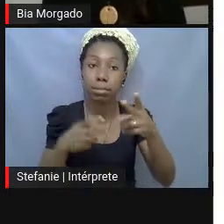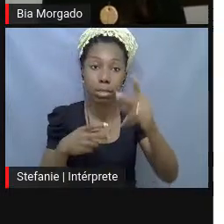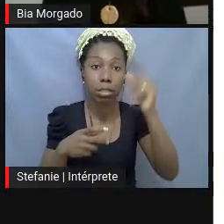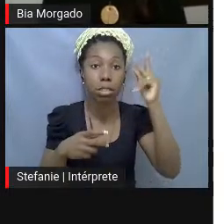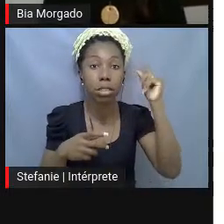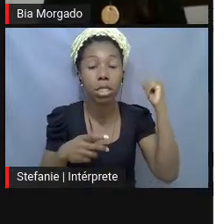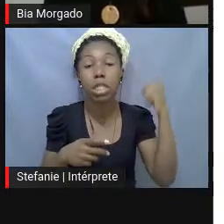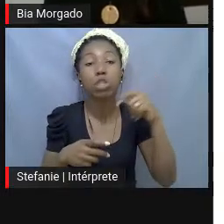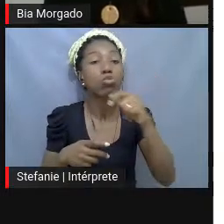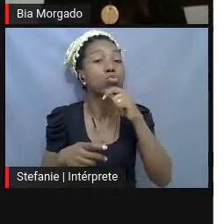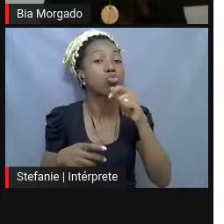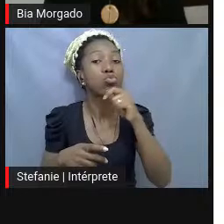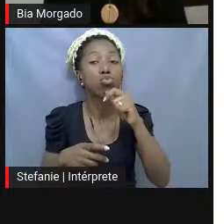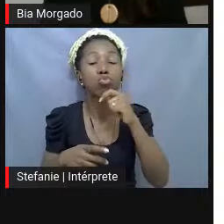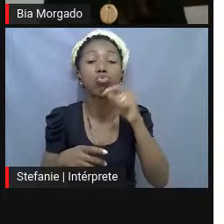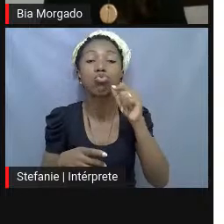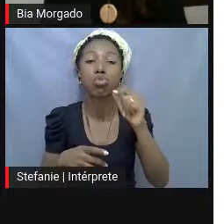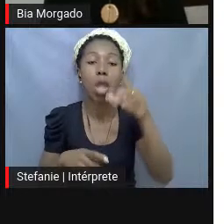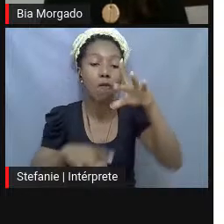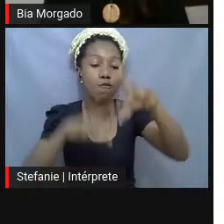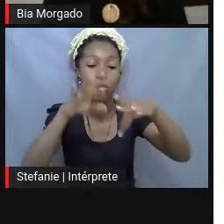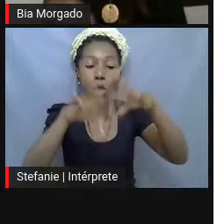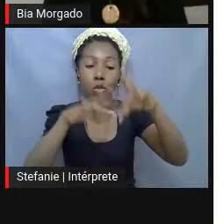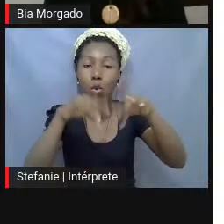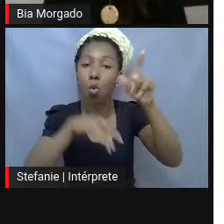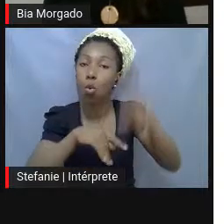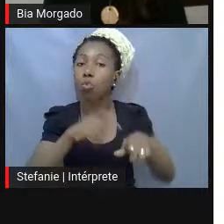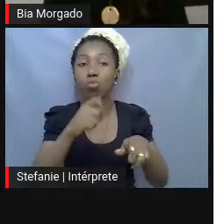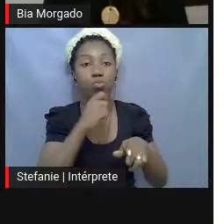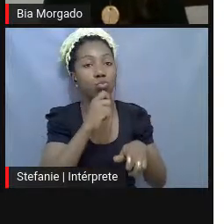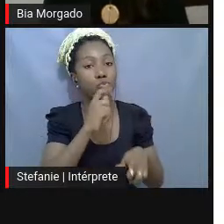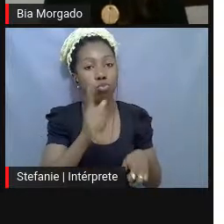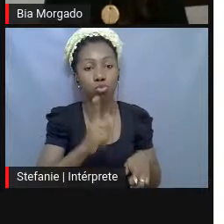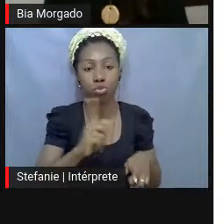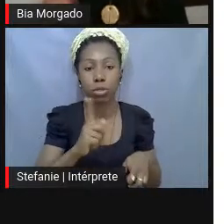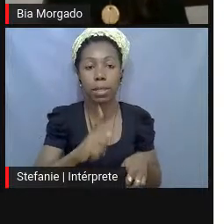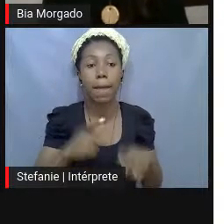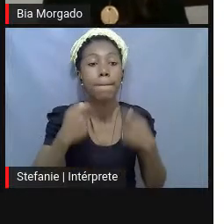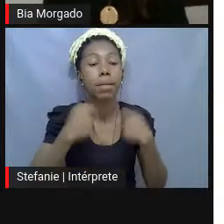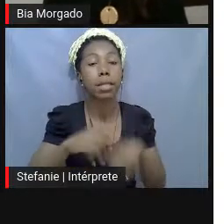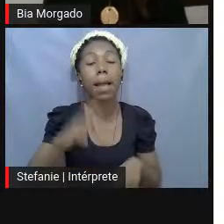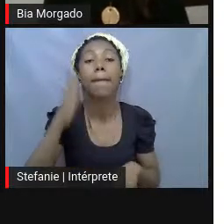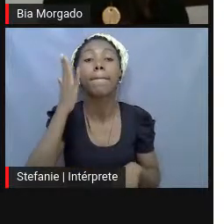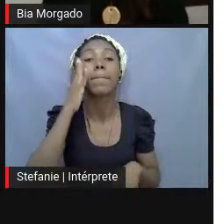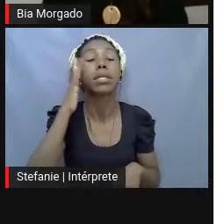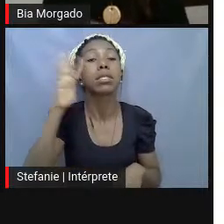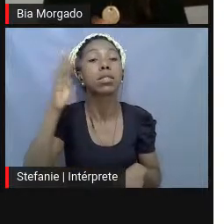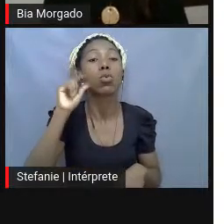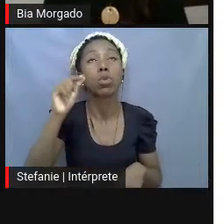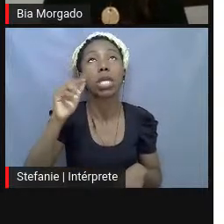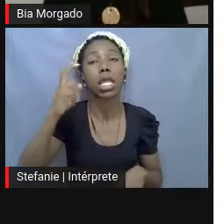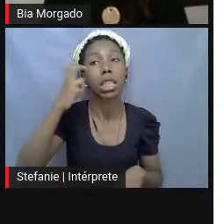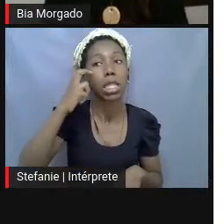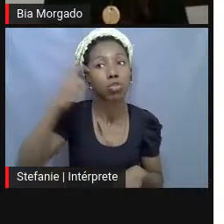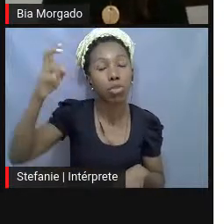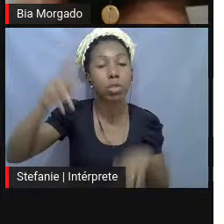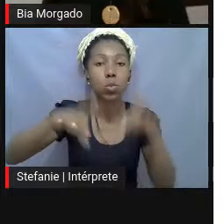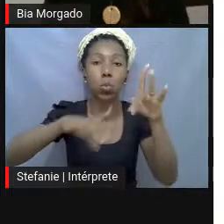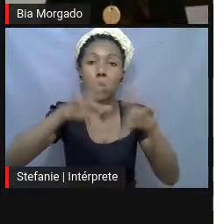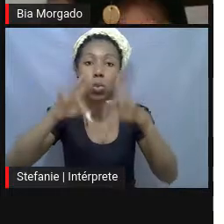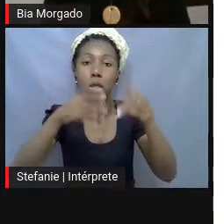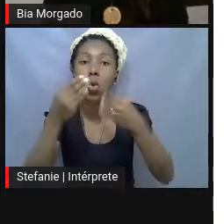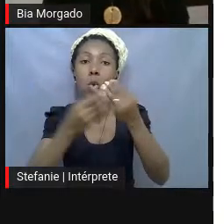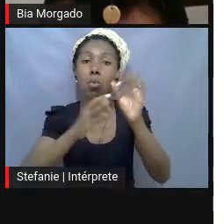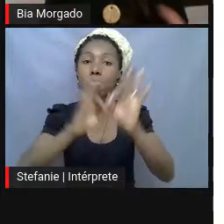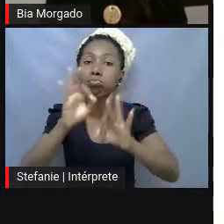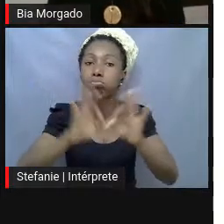existia, né, a figura do curador, então eu tinha que pensar a partir dessa noção de inteligência curatorial, os arranjos curatoriais, né, mas tinha uma